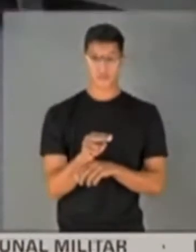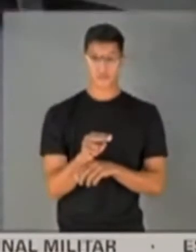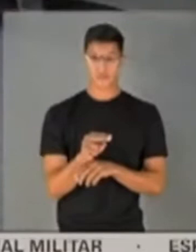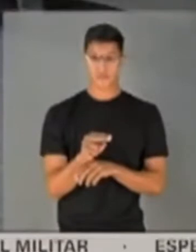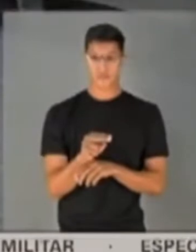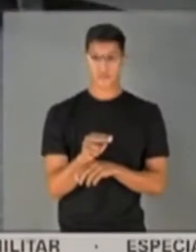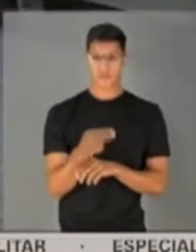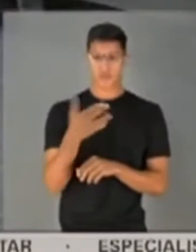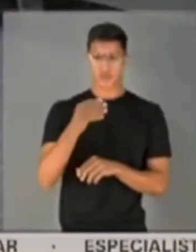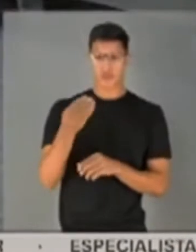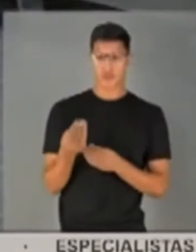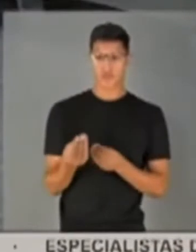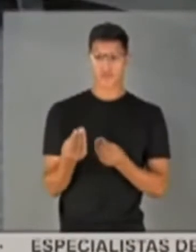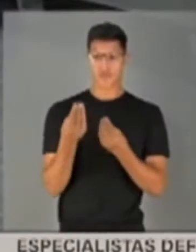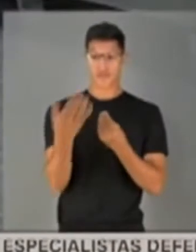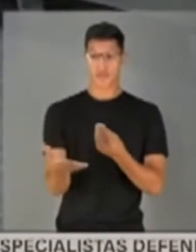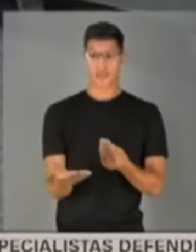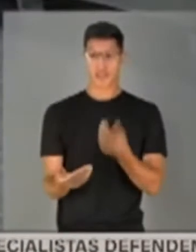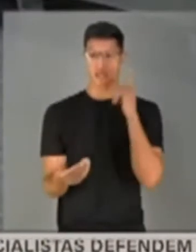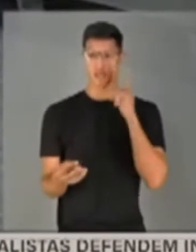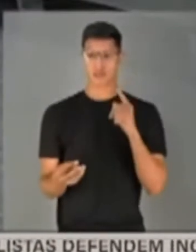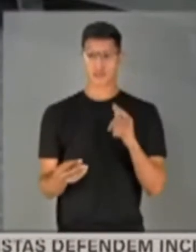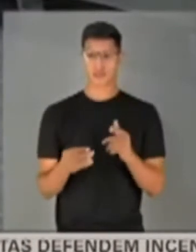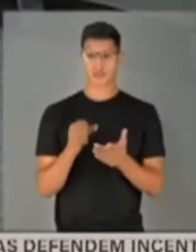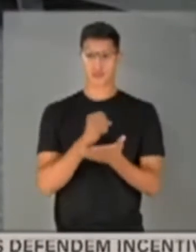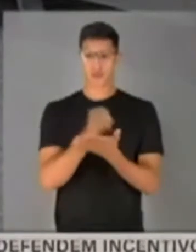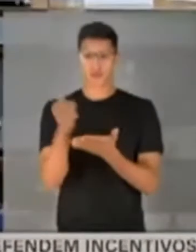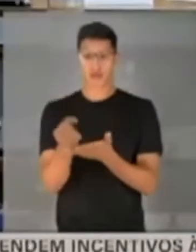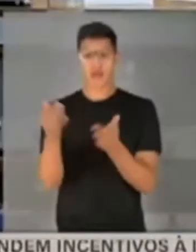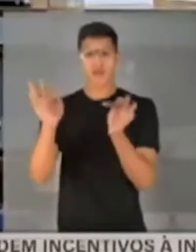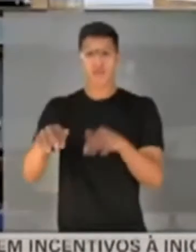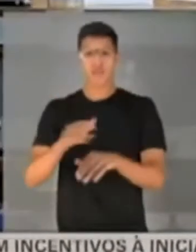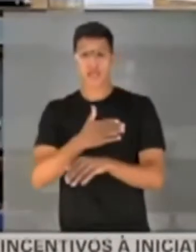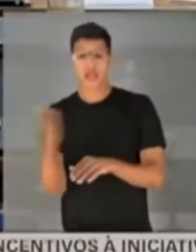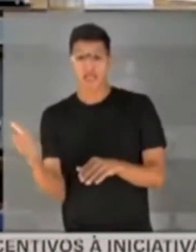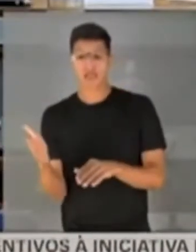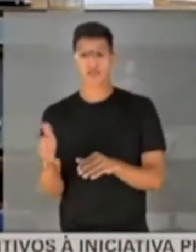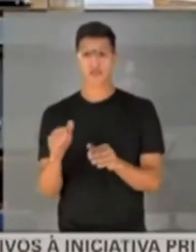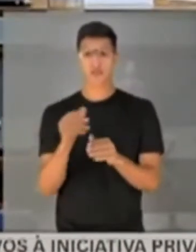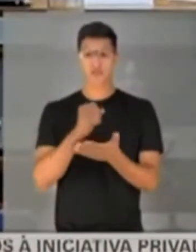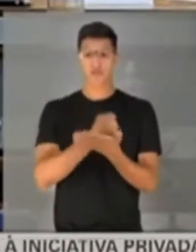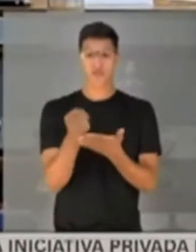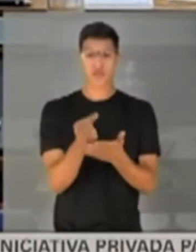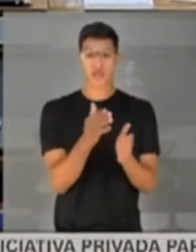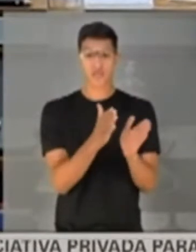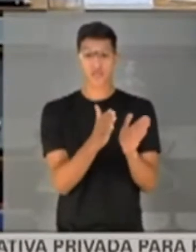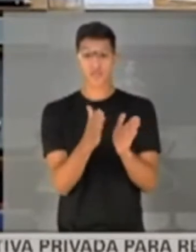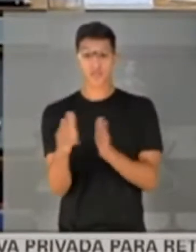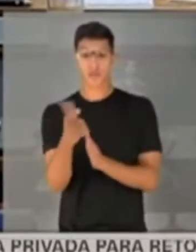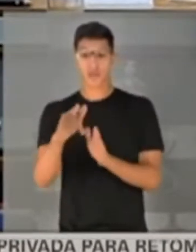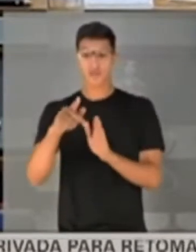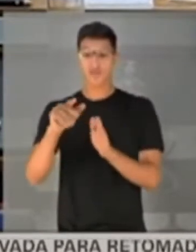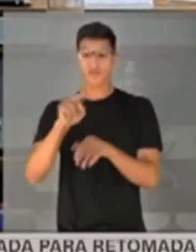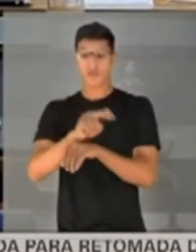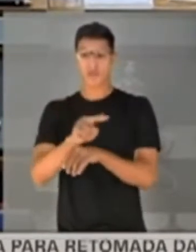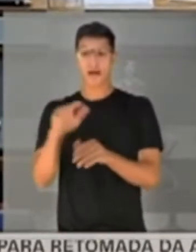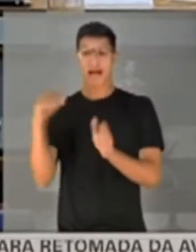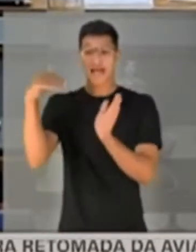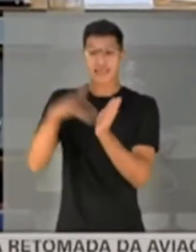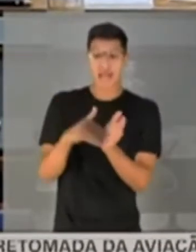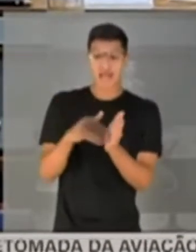vencimento da entrega. Então o contrato se arrastou sem fiscal. Até o